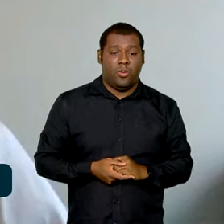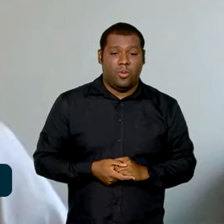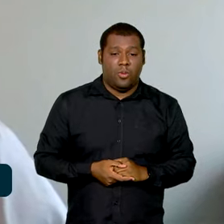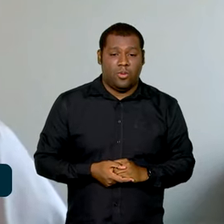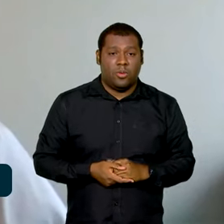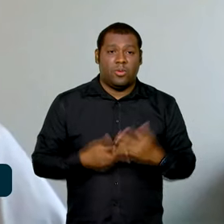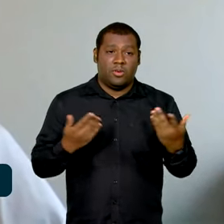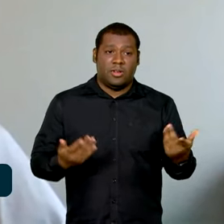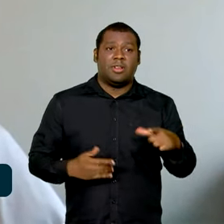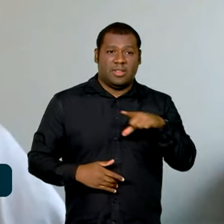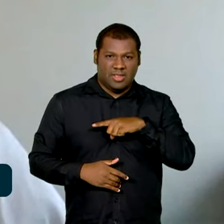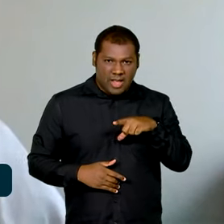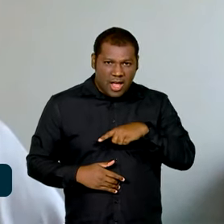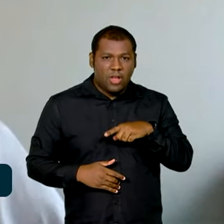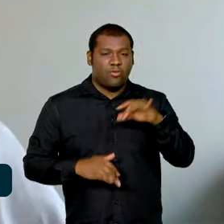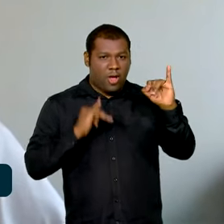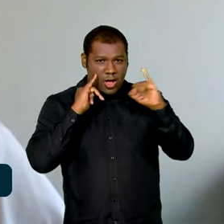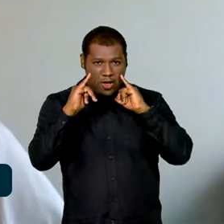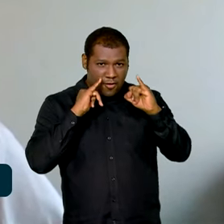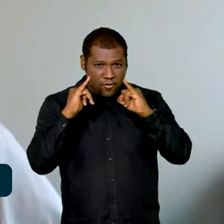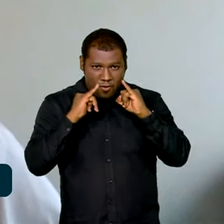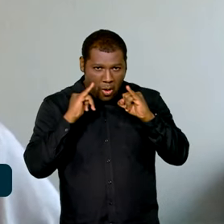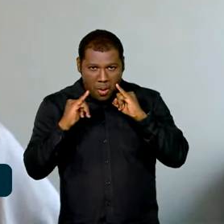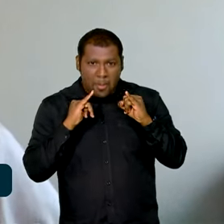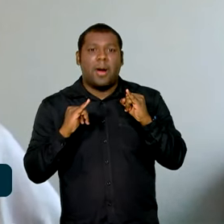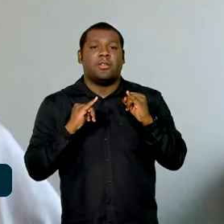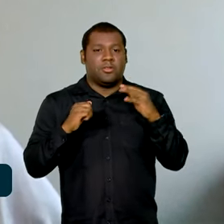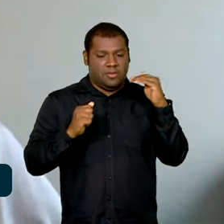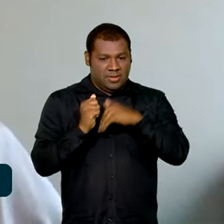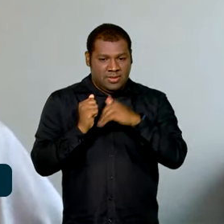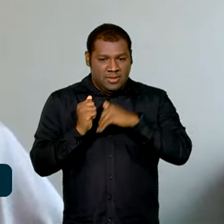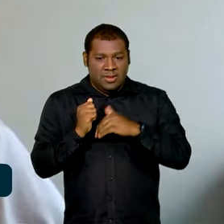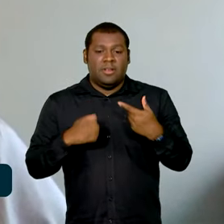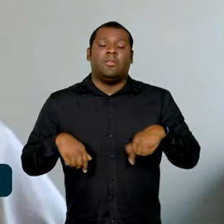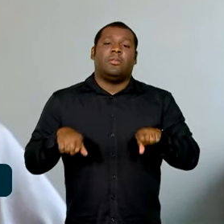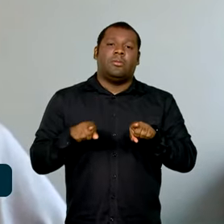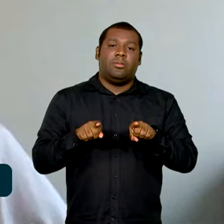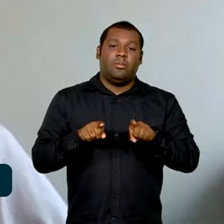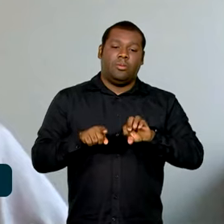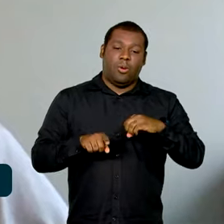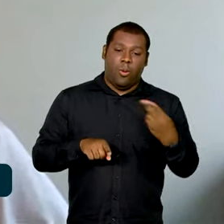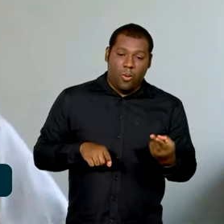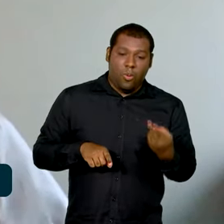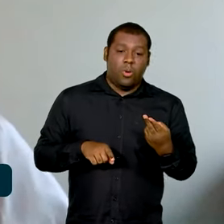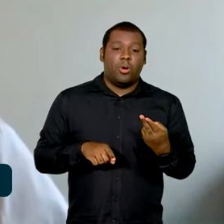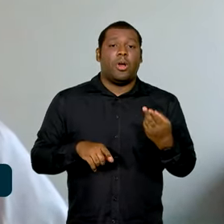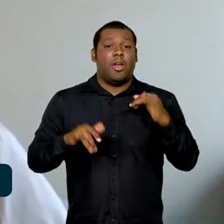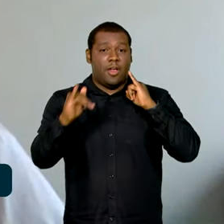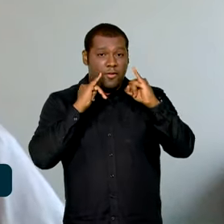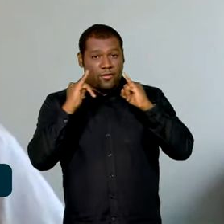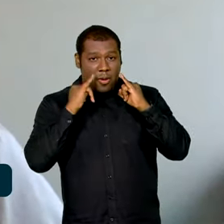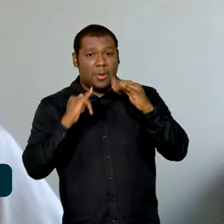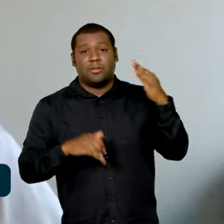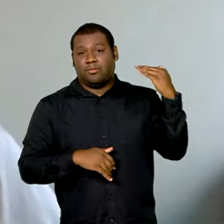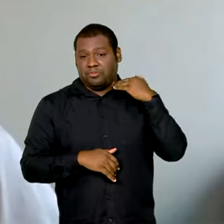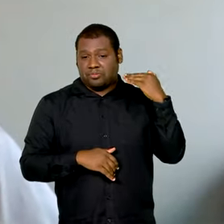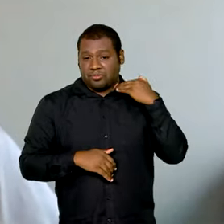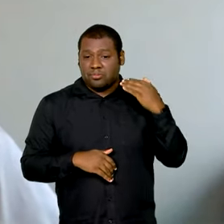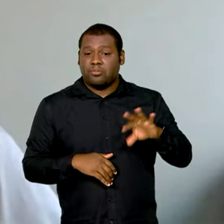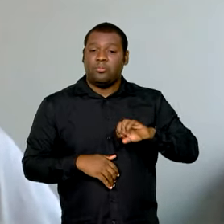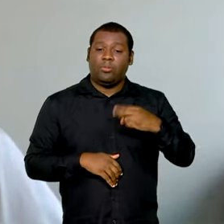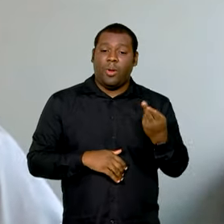dados sigilosos ou valores financeiros muito altos ou, em alguns casos, porque tem legislação dizendo que você precisa usar um